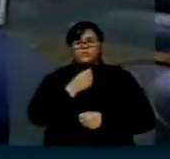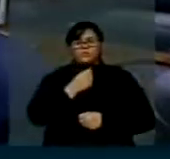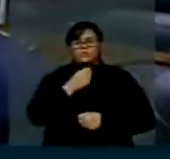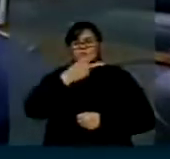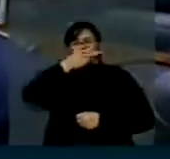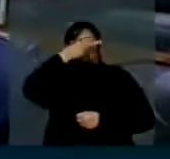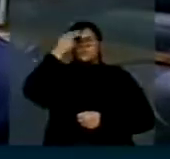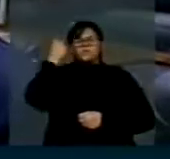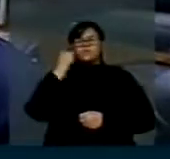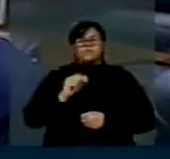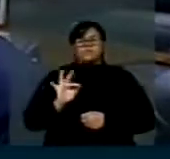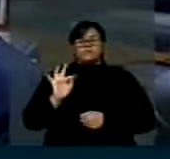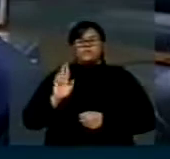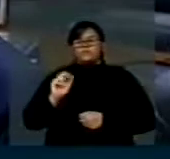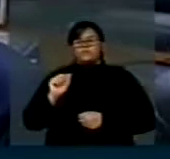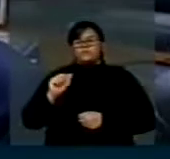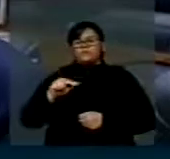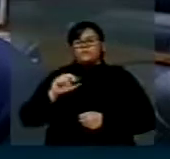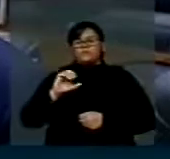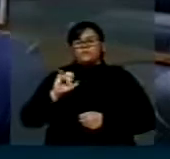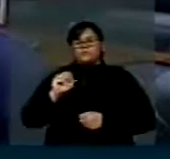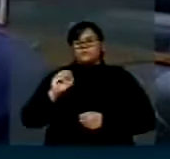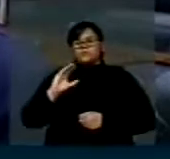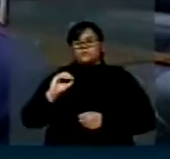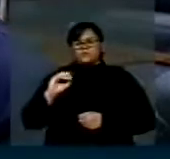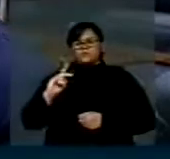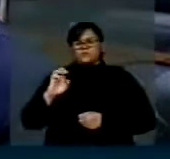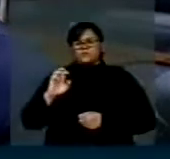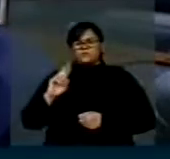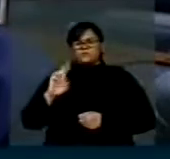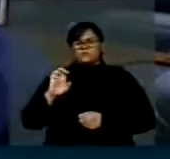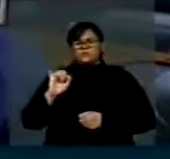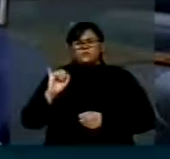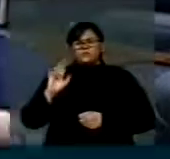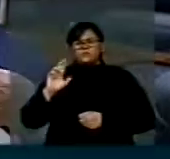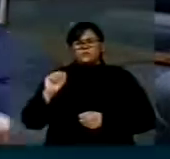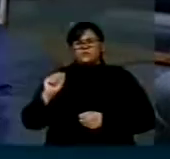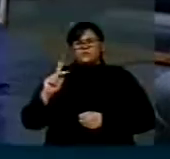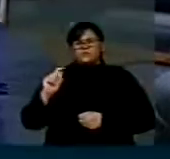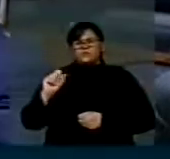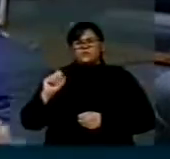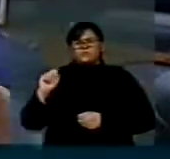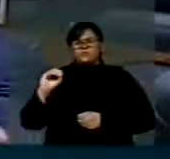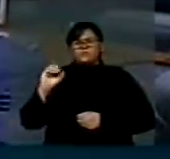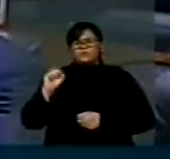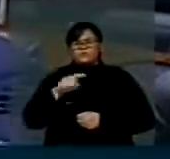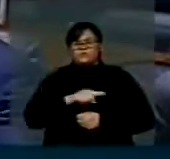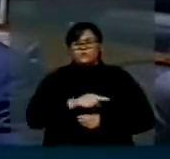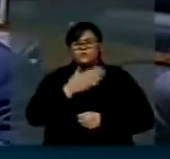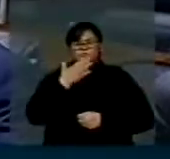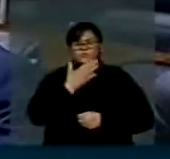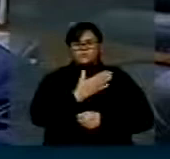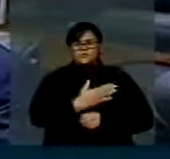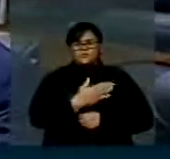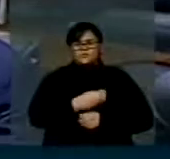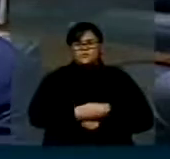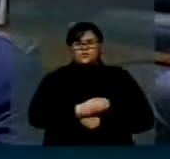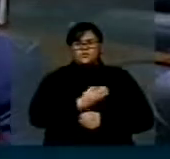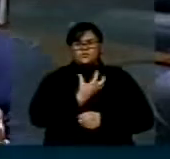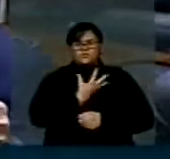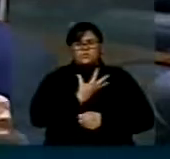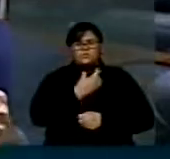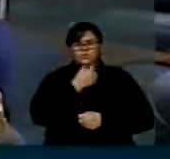prefeito Francisco Pereira Passos. Pereira Passos pediu este hino a Olavo Bilac.